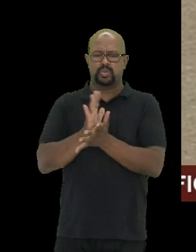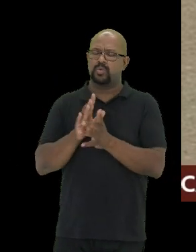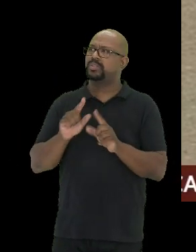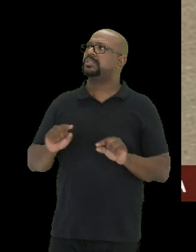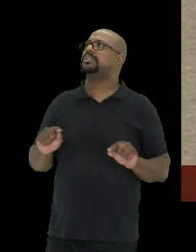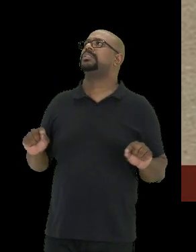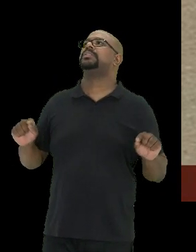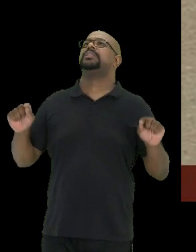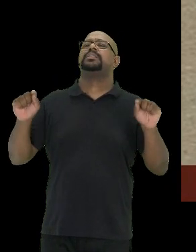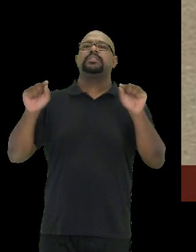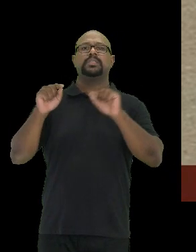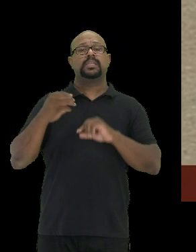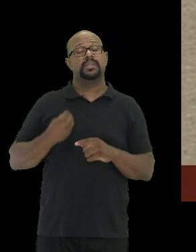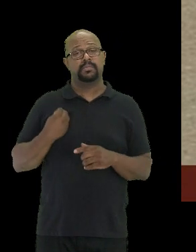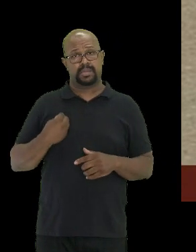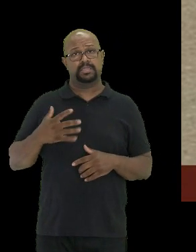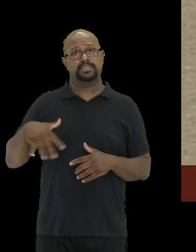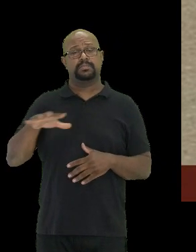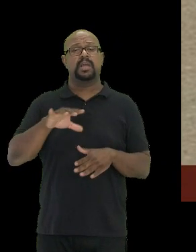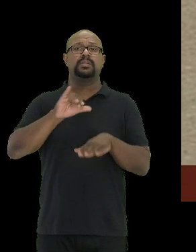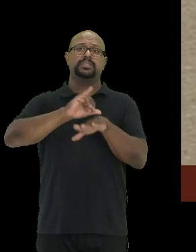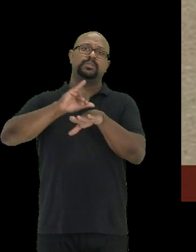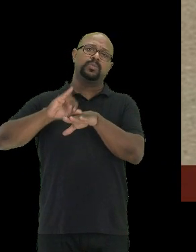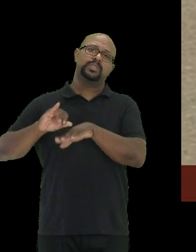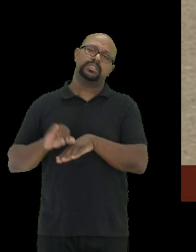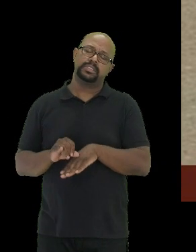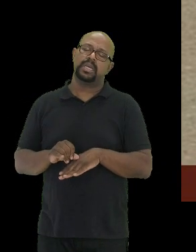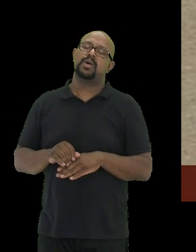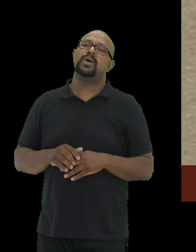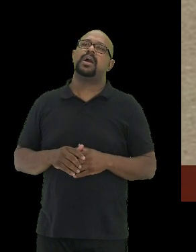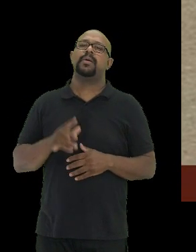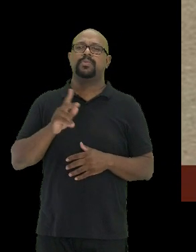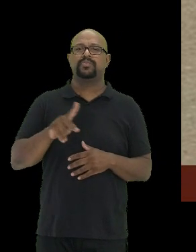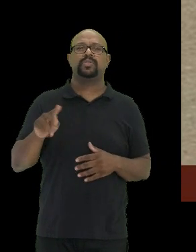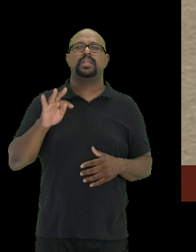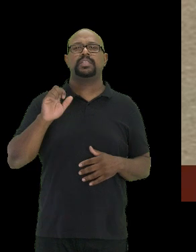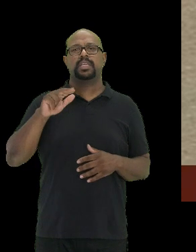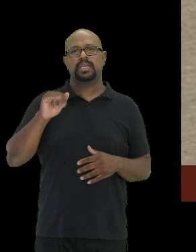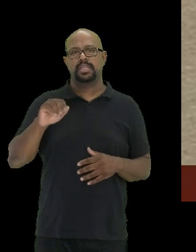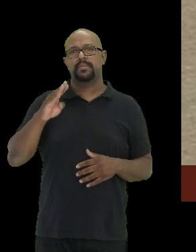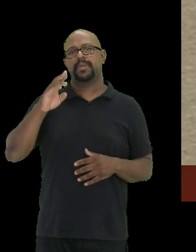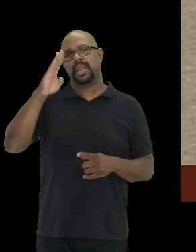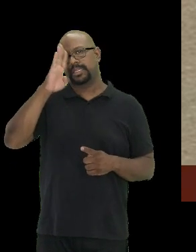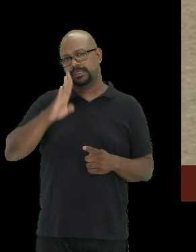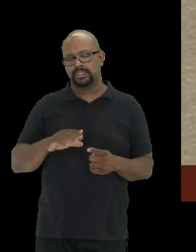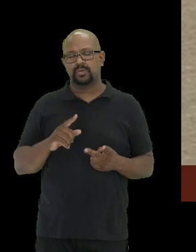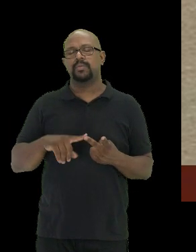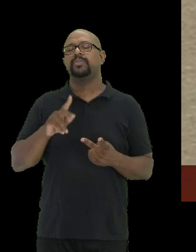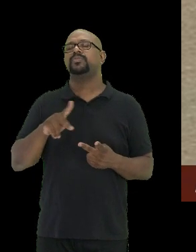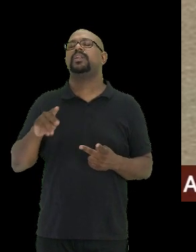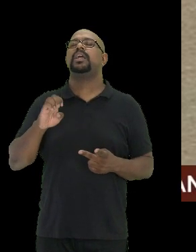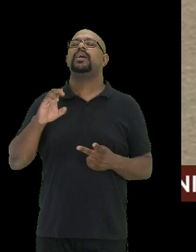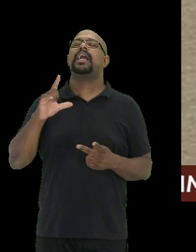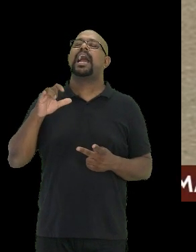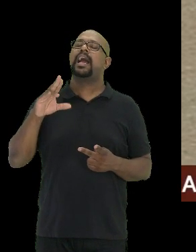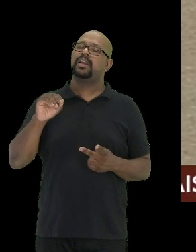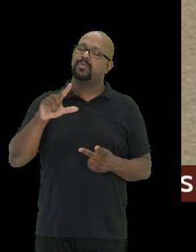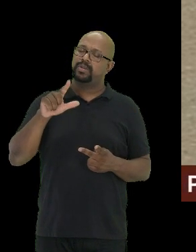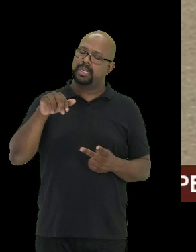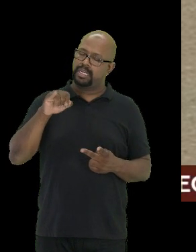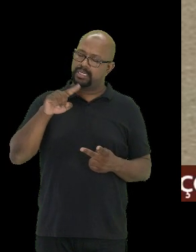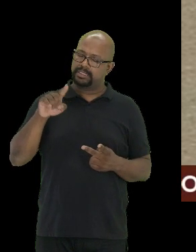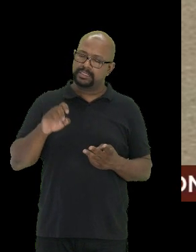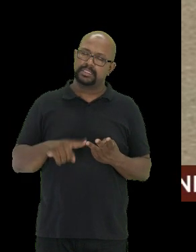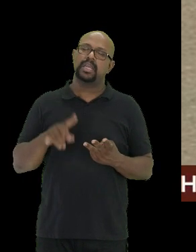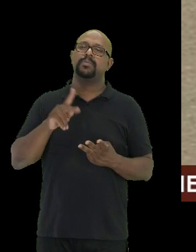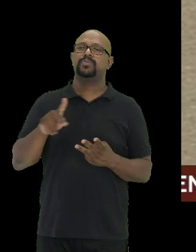fizeram parte dessa exposição, a professora Tânia Brasil, a professora Iucarimiz, o professor Felipe, aqui a